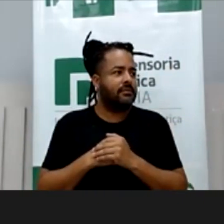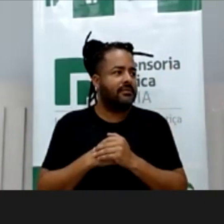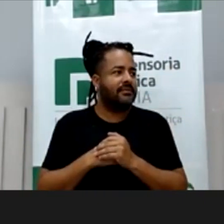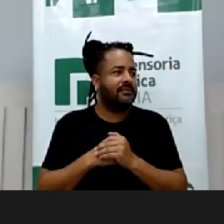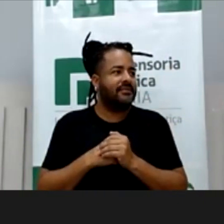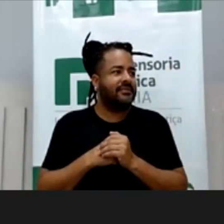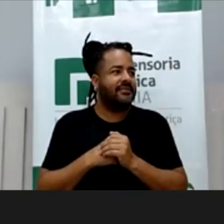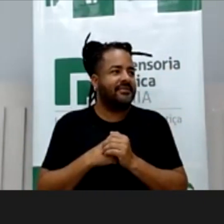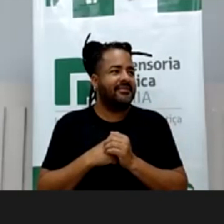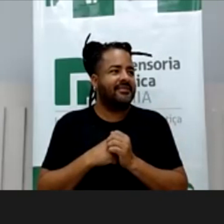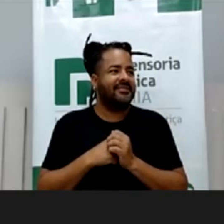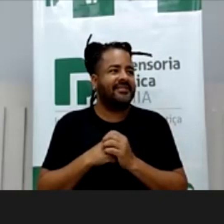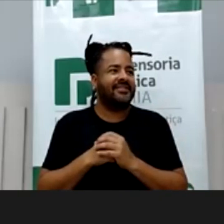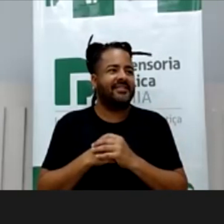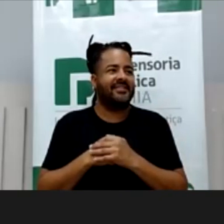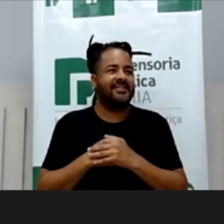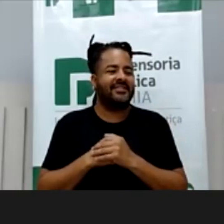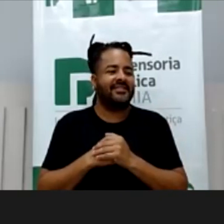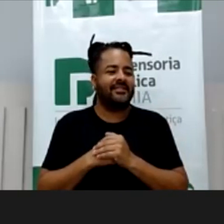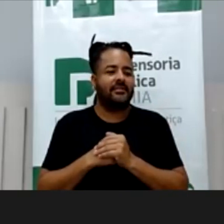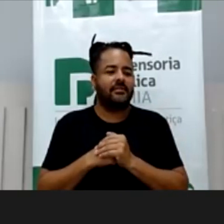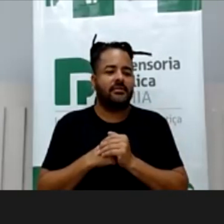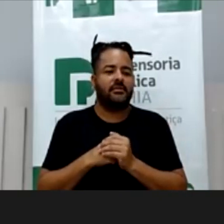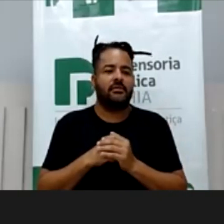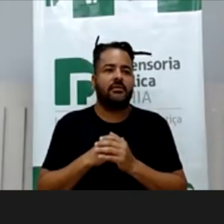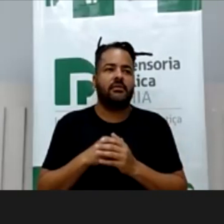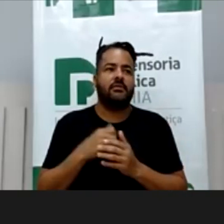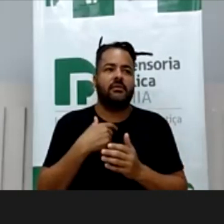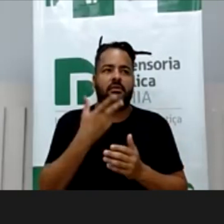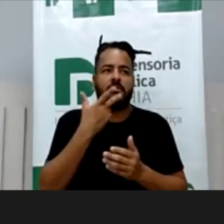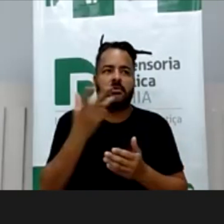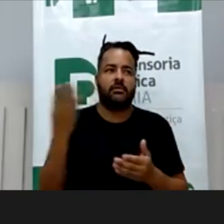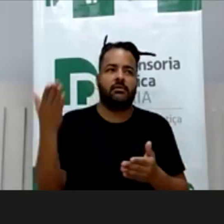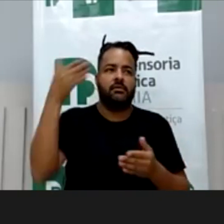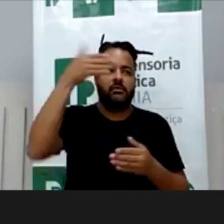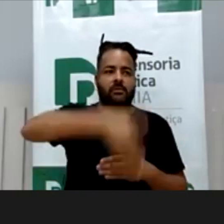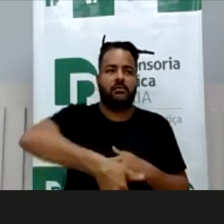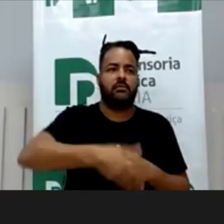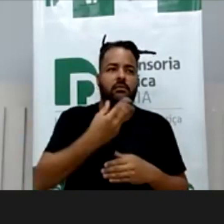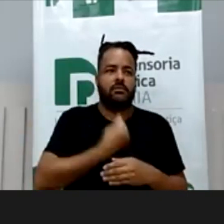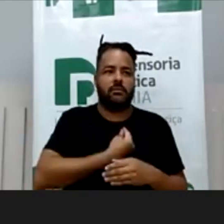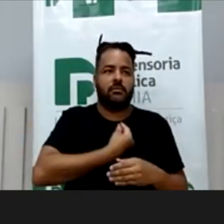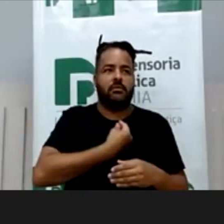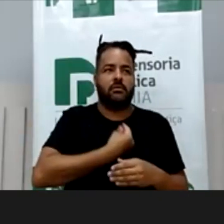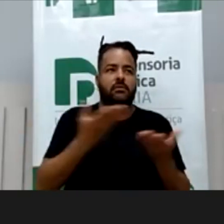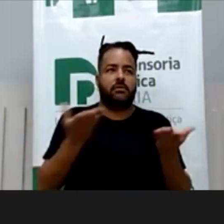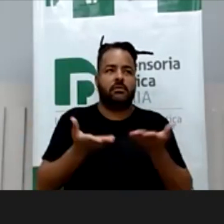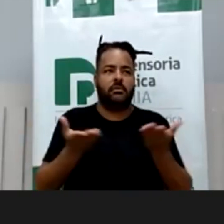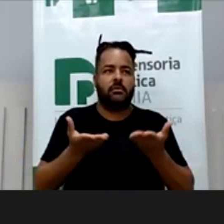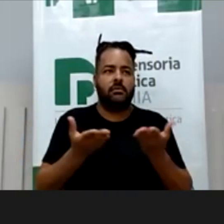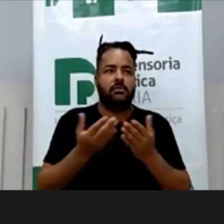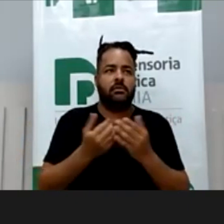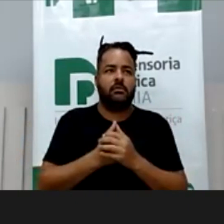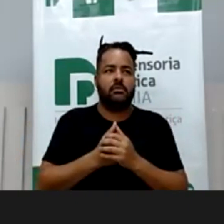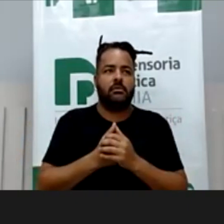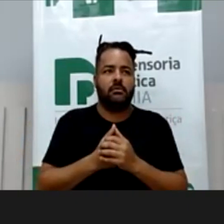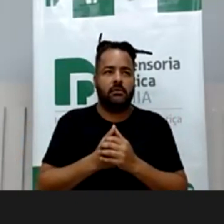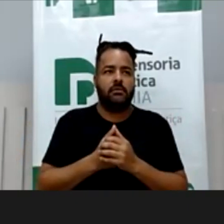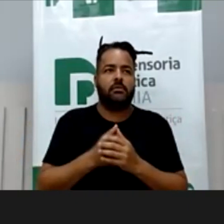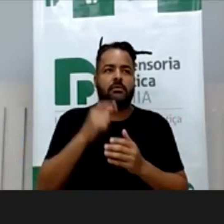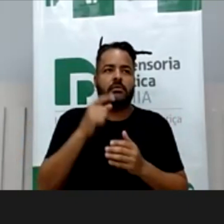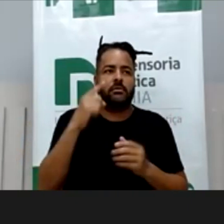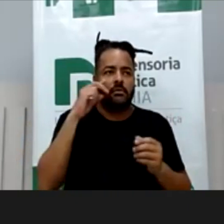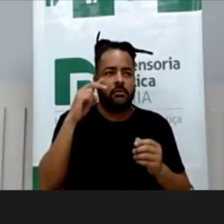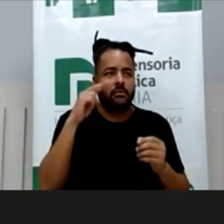mas eles escutam, quando eu recebi o convite para participar, para estar aqui presente hoje, eu